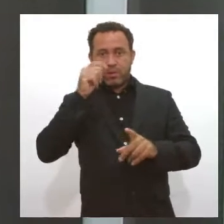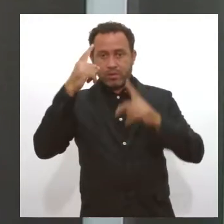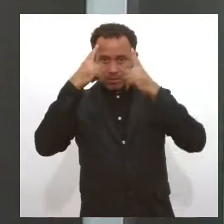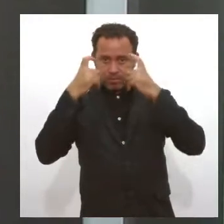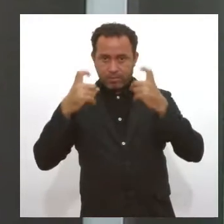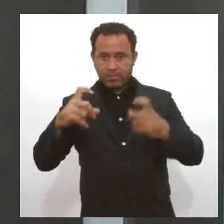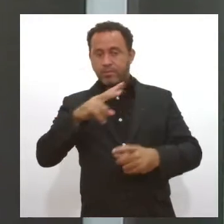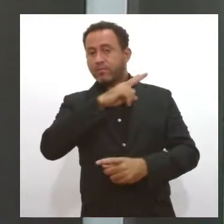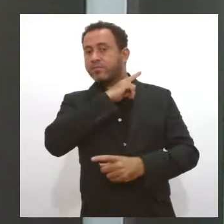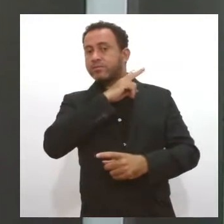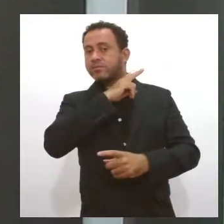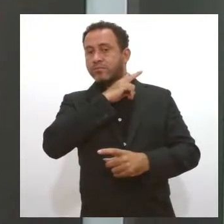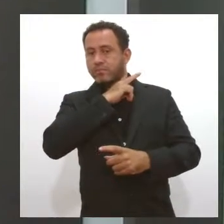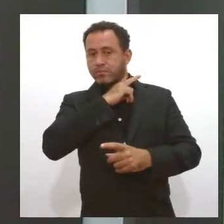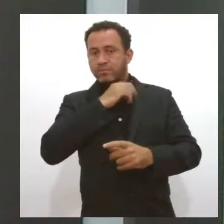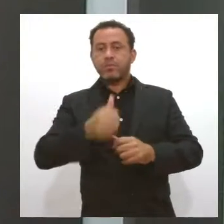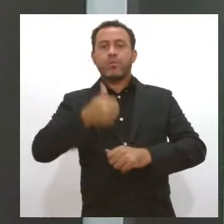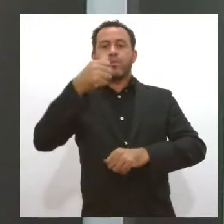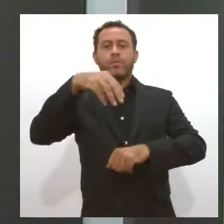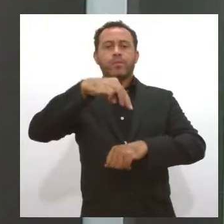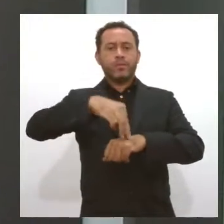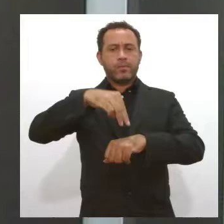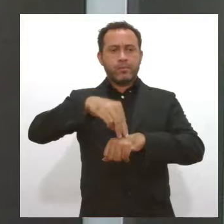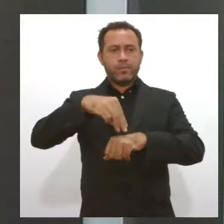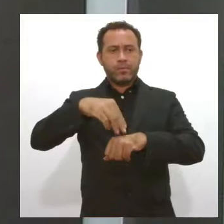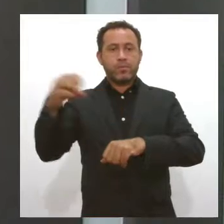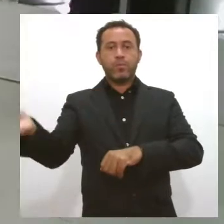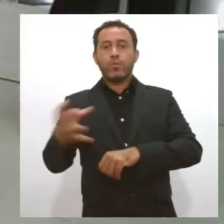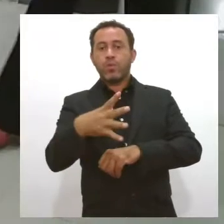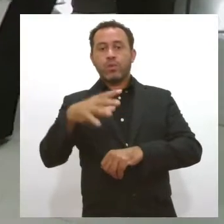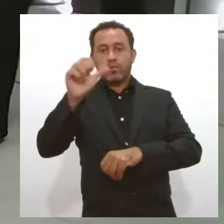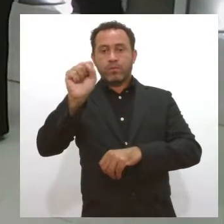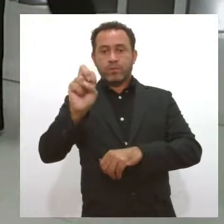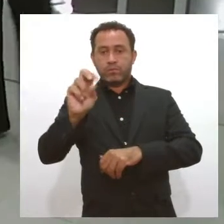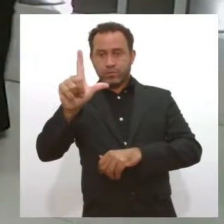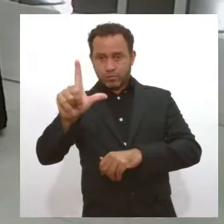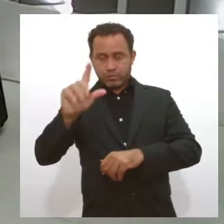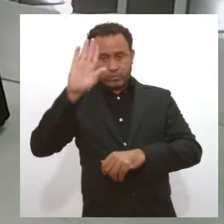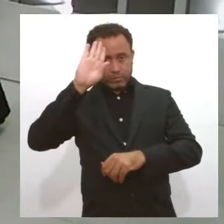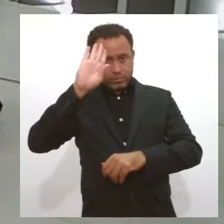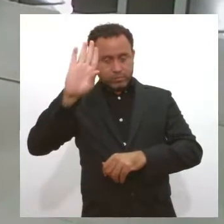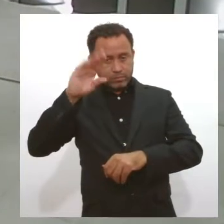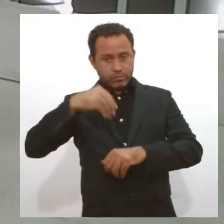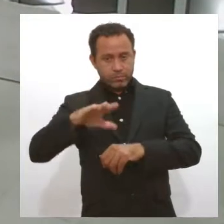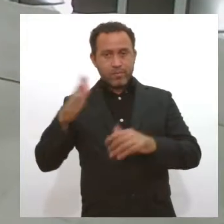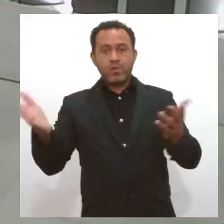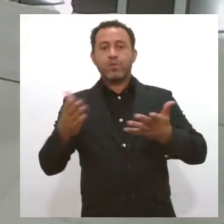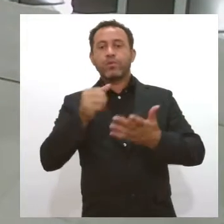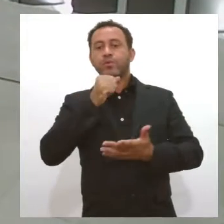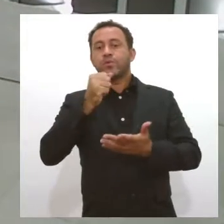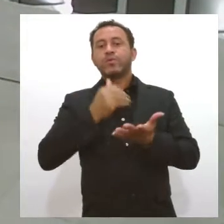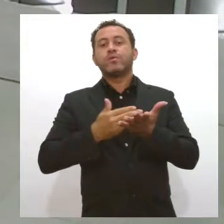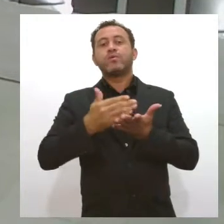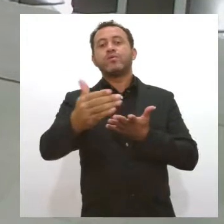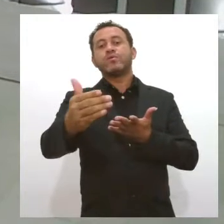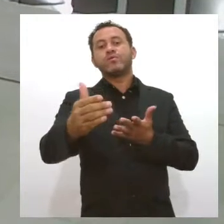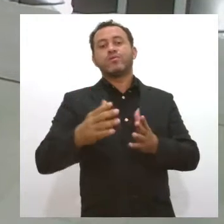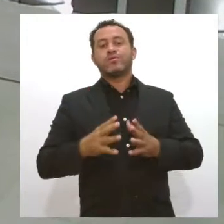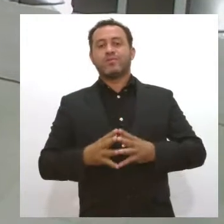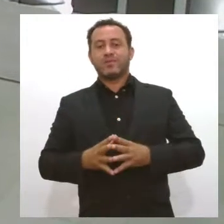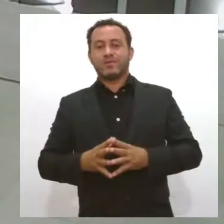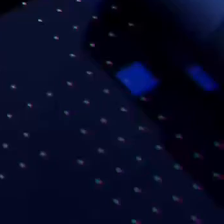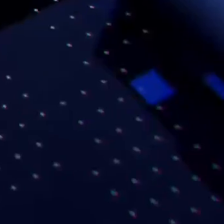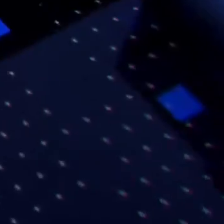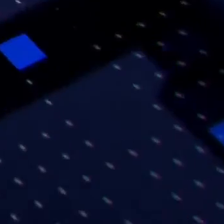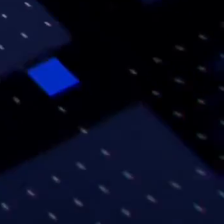violência e inaugurado o primeiro trecho da Orla Sul, em Aracaju. Esses e outros assuntos você confere a partir de agora no Jornal da Lese, que só está